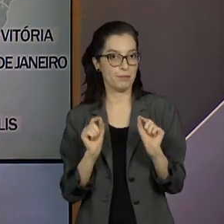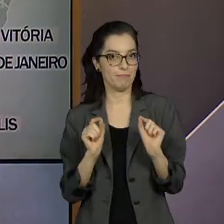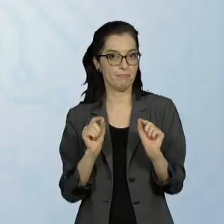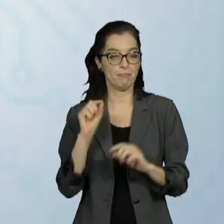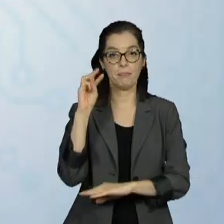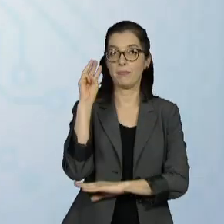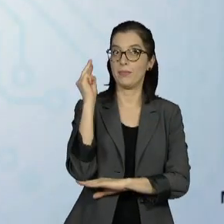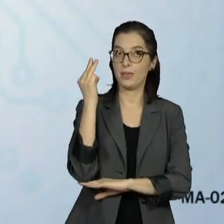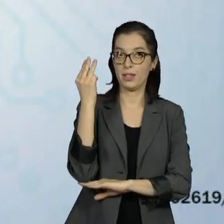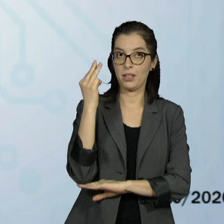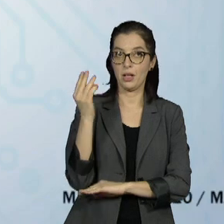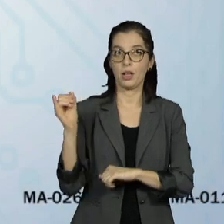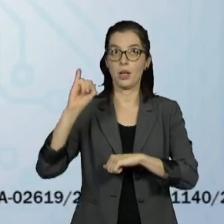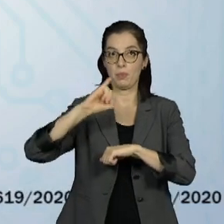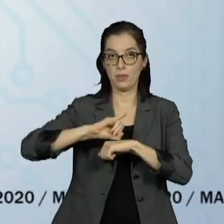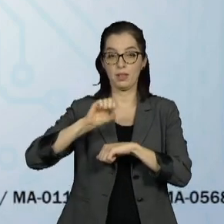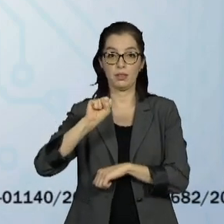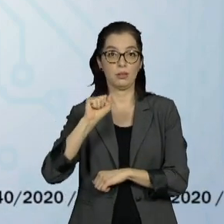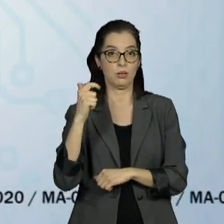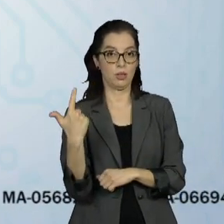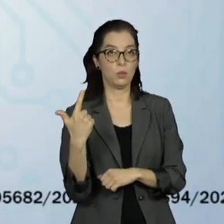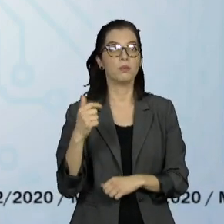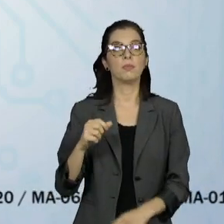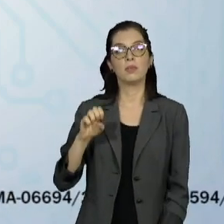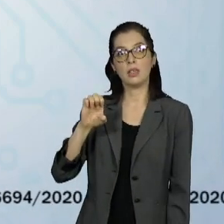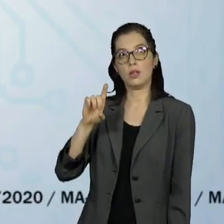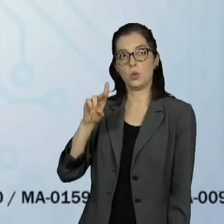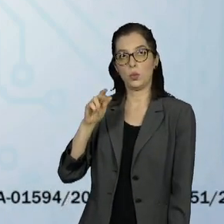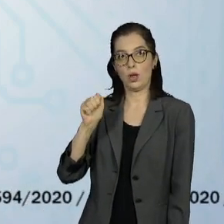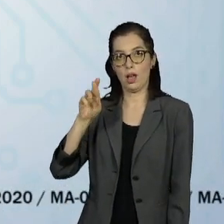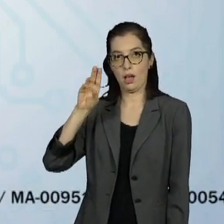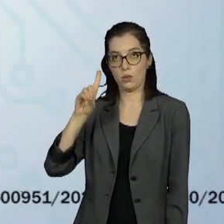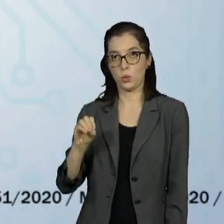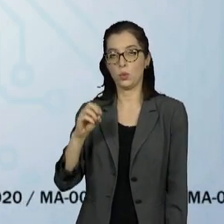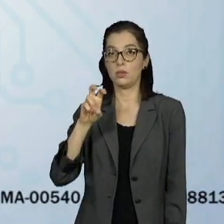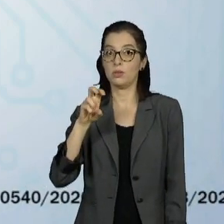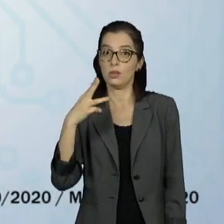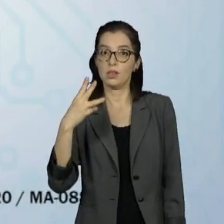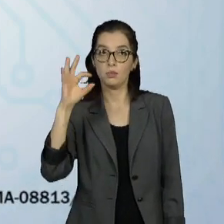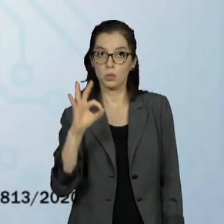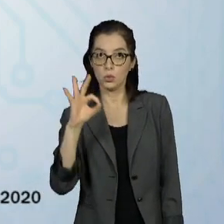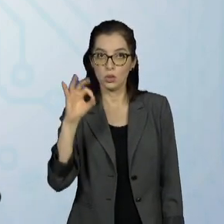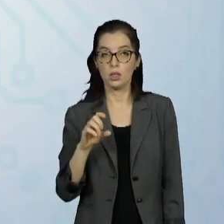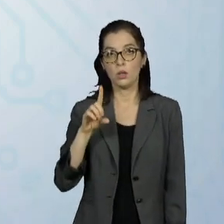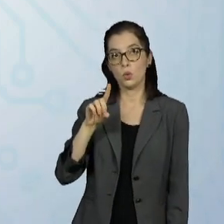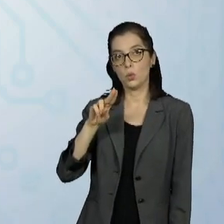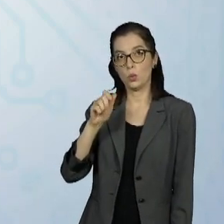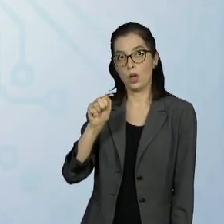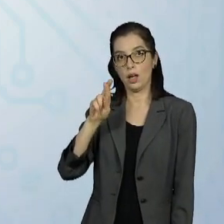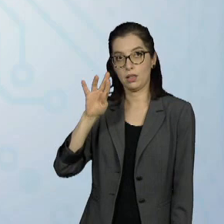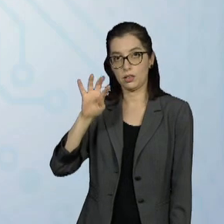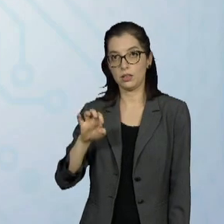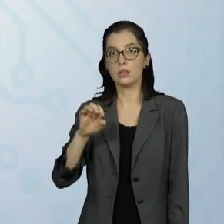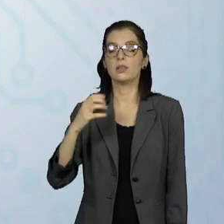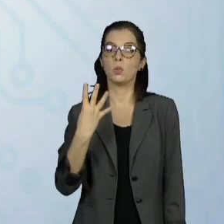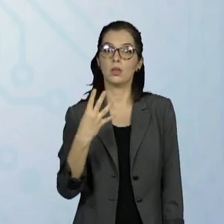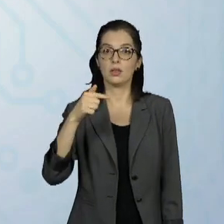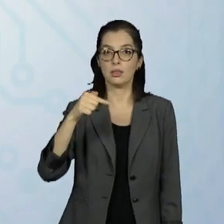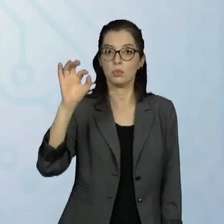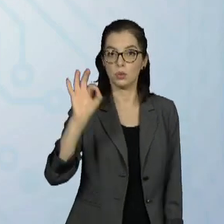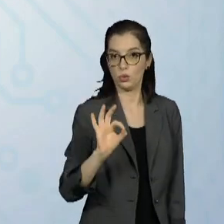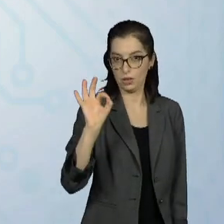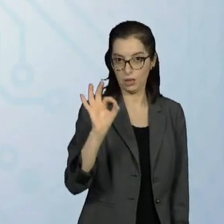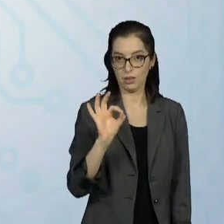São Luís. Em São Luís, Eduardo Braide do Podemos tem 53%, Duarte Júnior do Republicanos aparece com